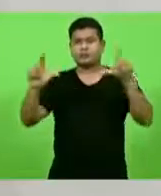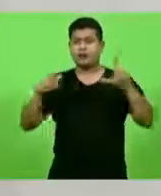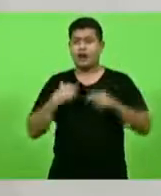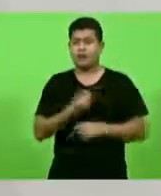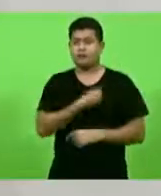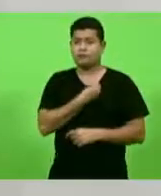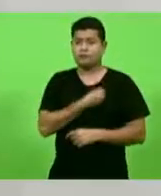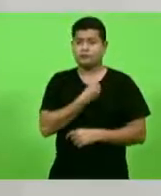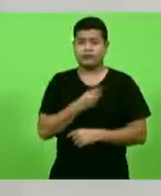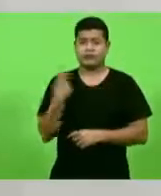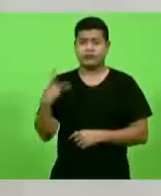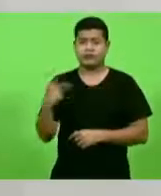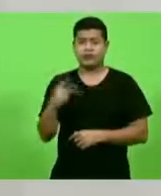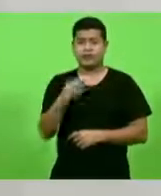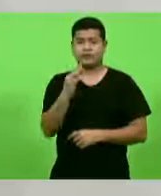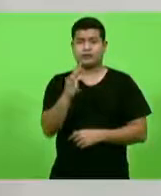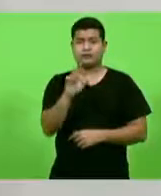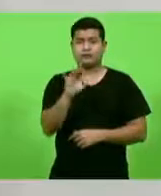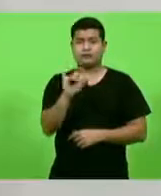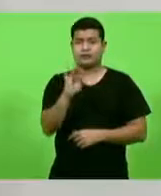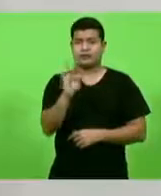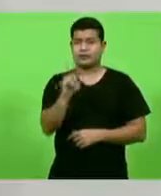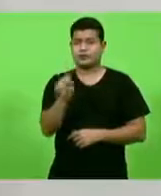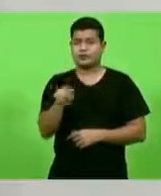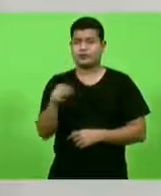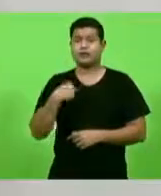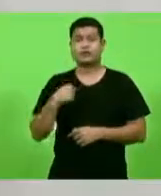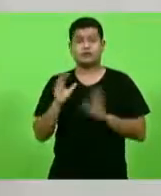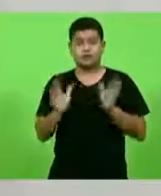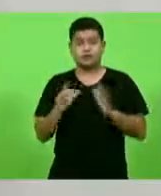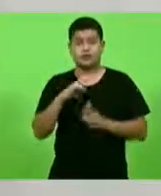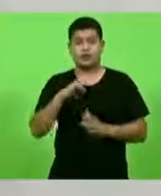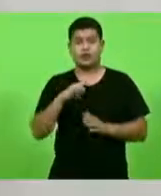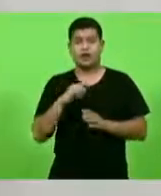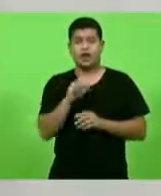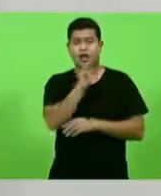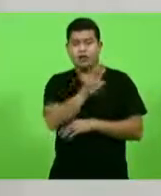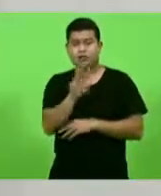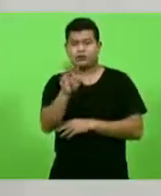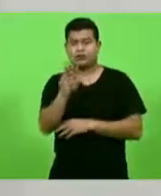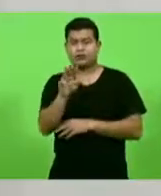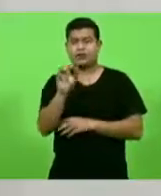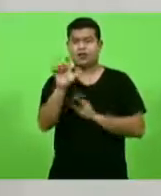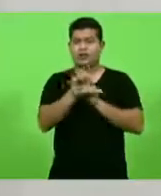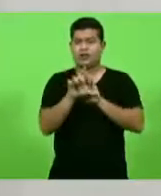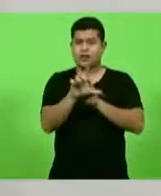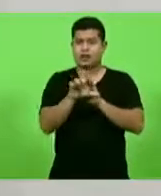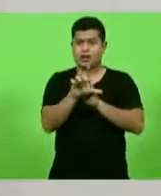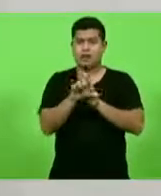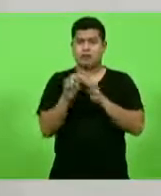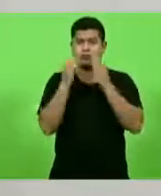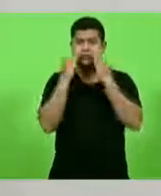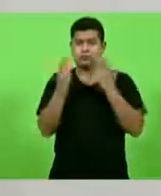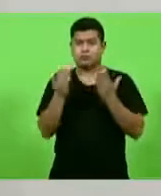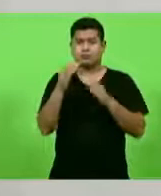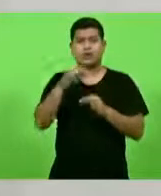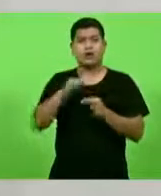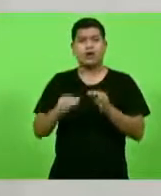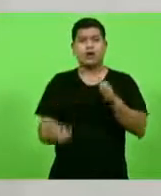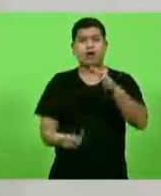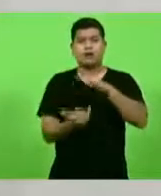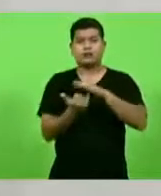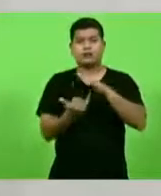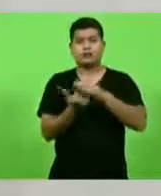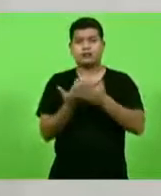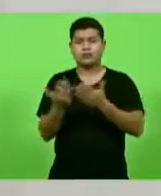de Fritz Müller. Inclusive, já está no site do Legislativo a exposição institucional Fritz Müller 200